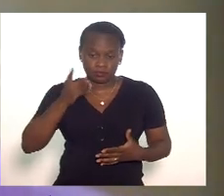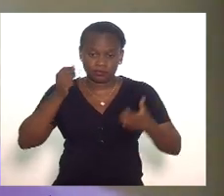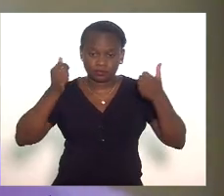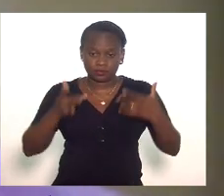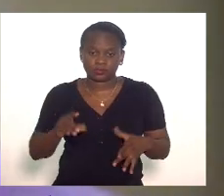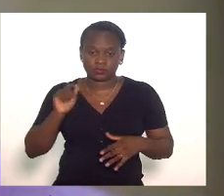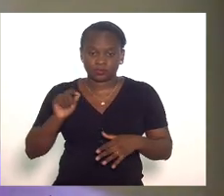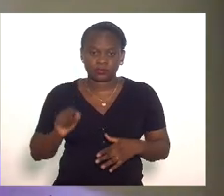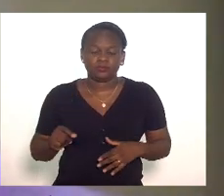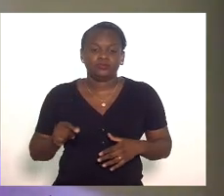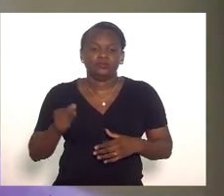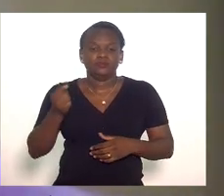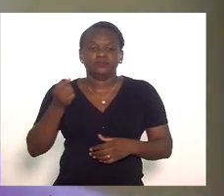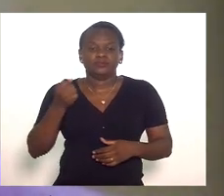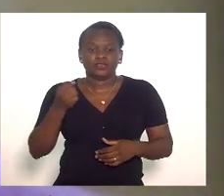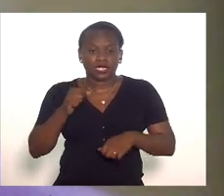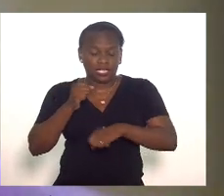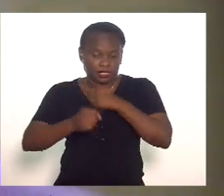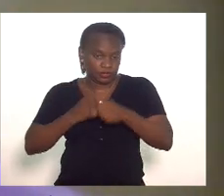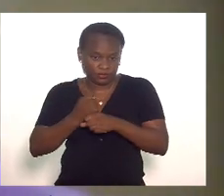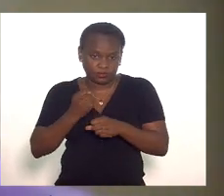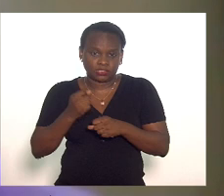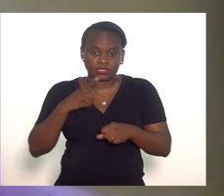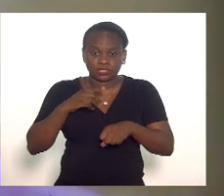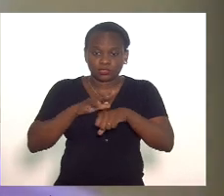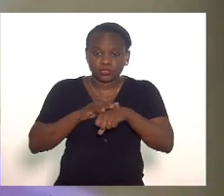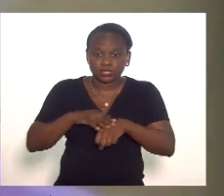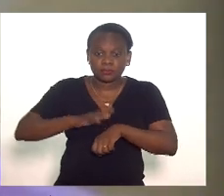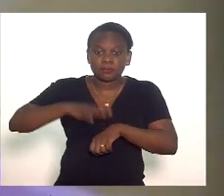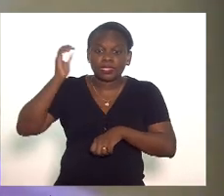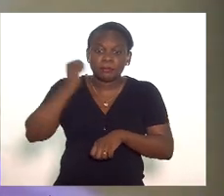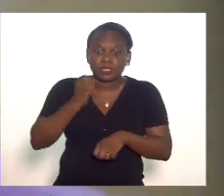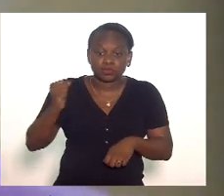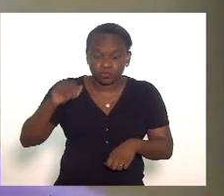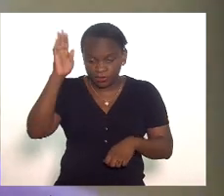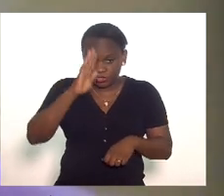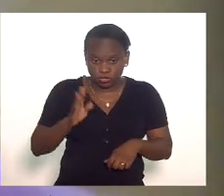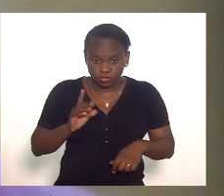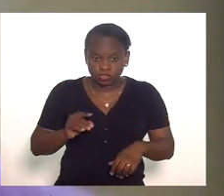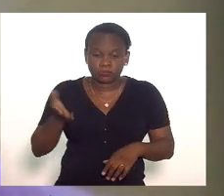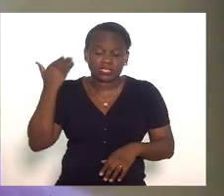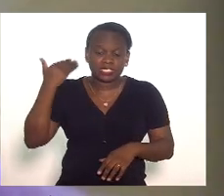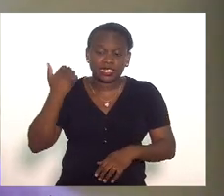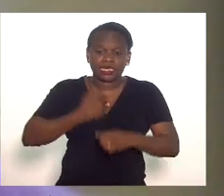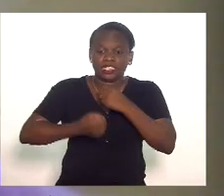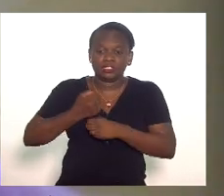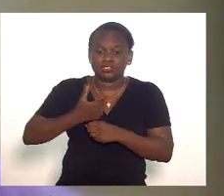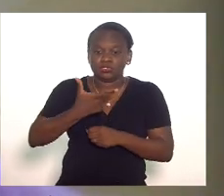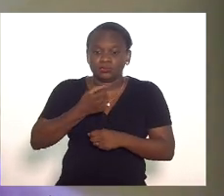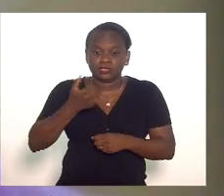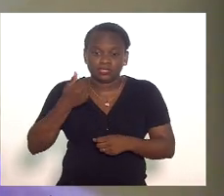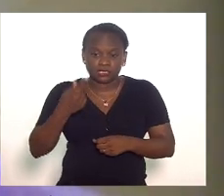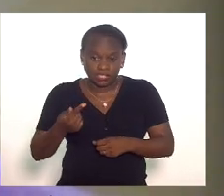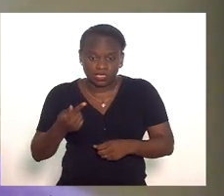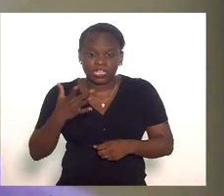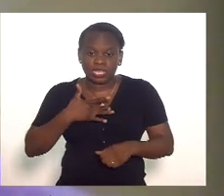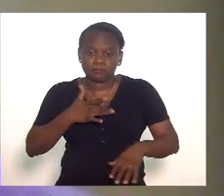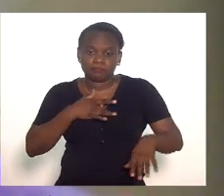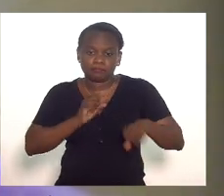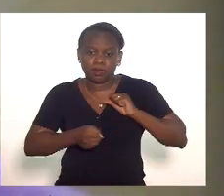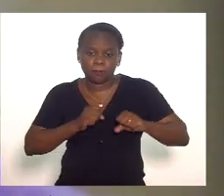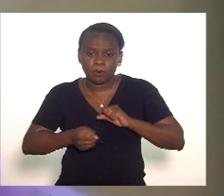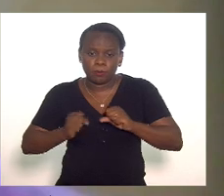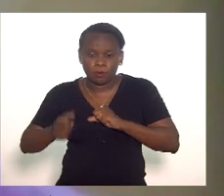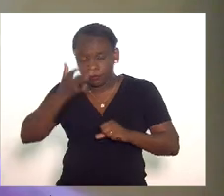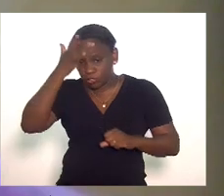o ano em que uma doença mais matou no Brasil foi o ano de 2017 o infarto do miocárdio que matou